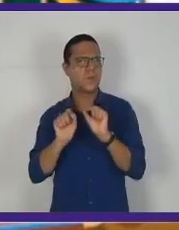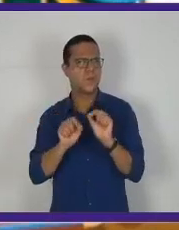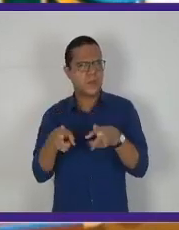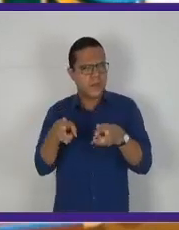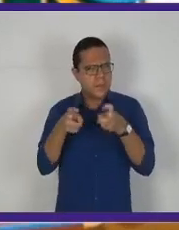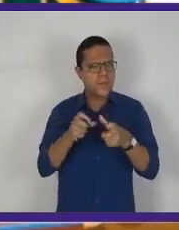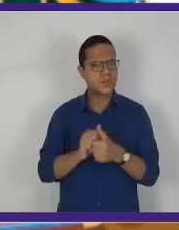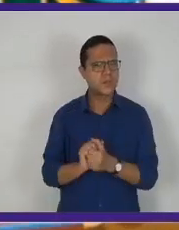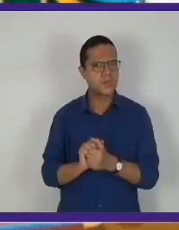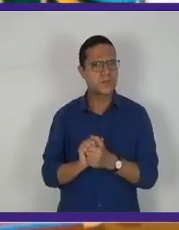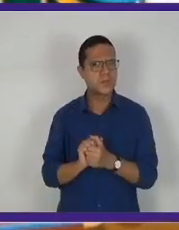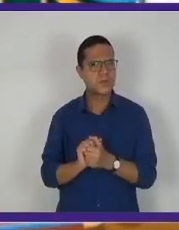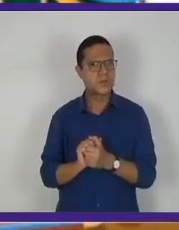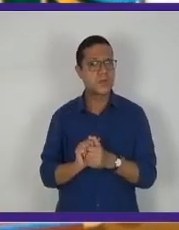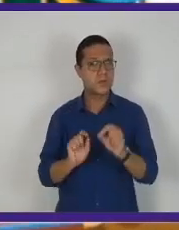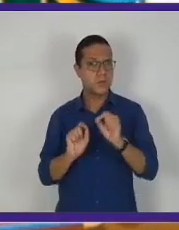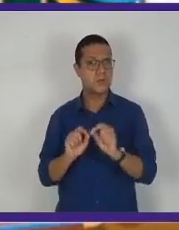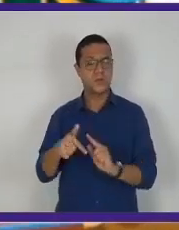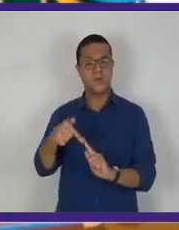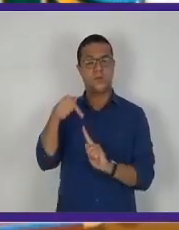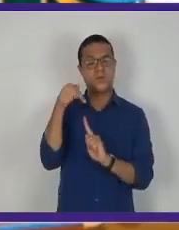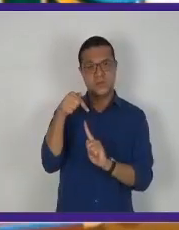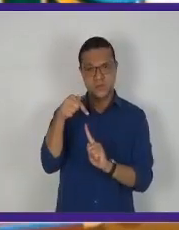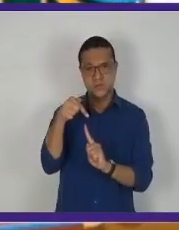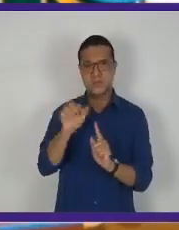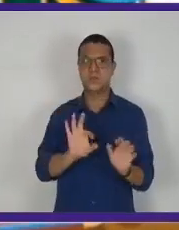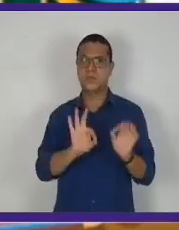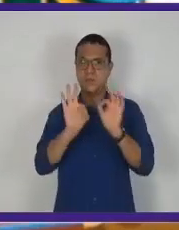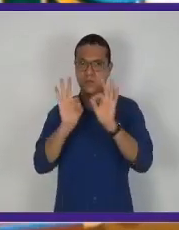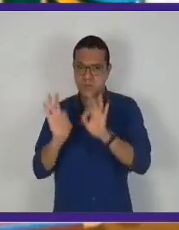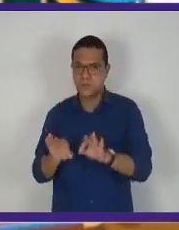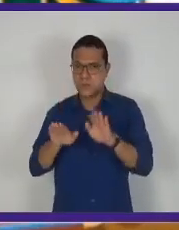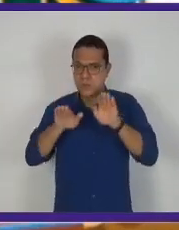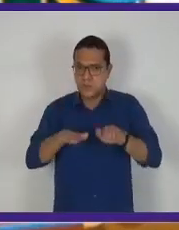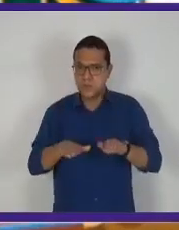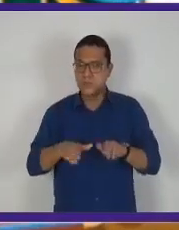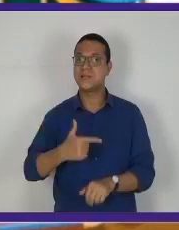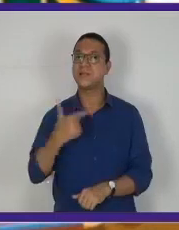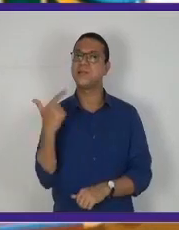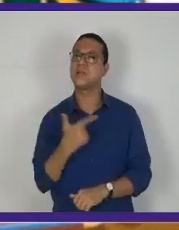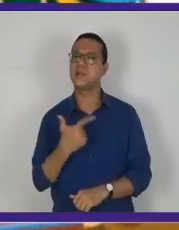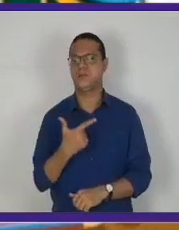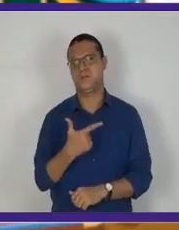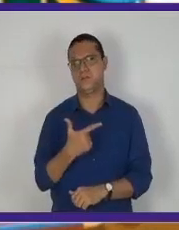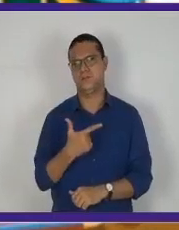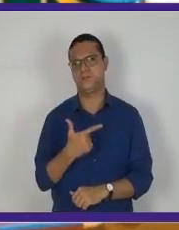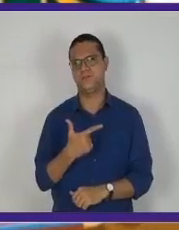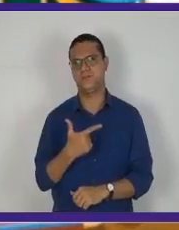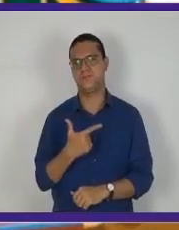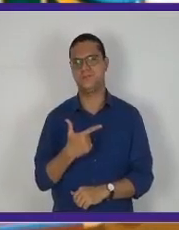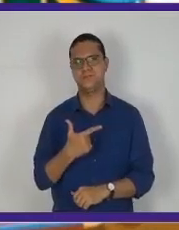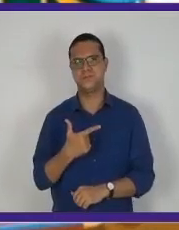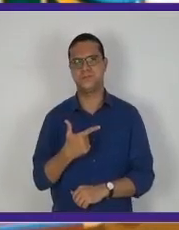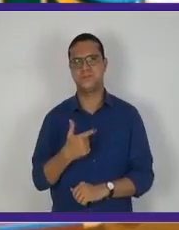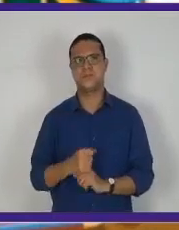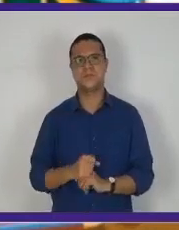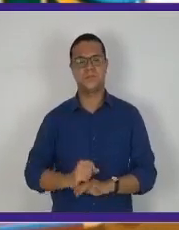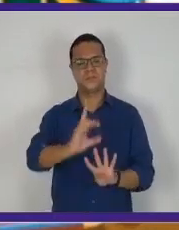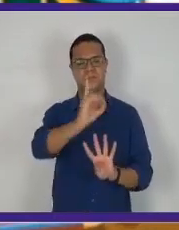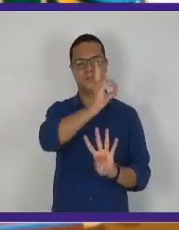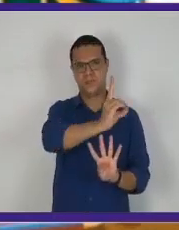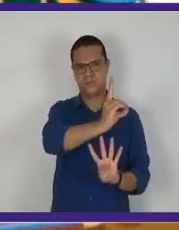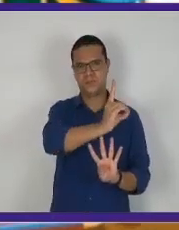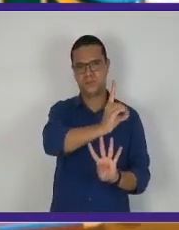O que foi que você observou? Que o sete ficou na segunda ordem. Na